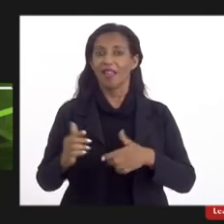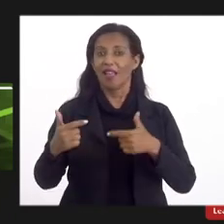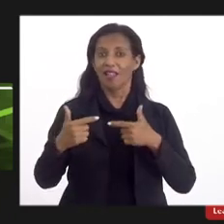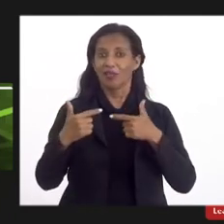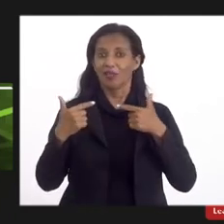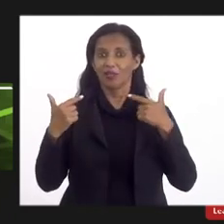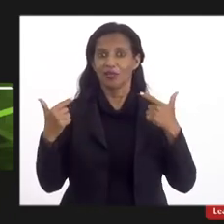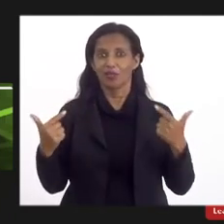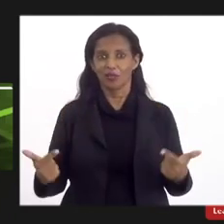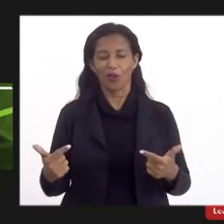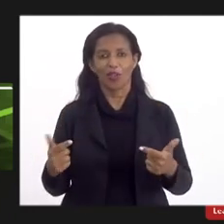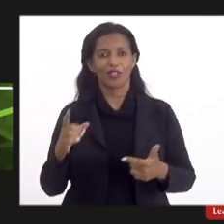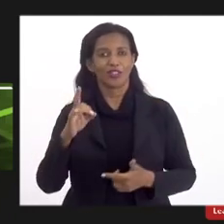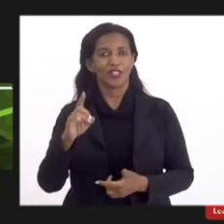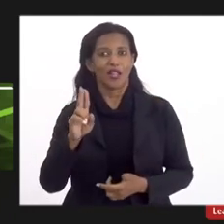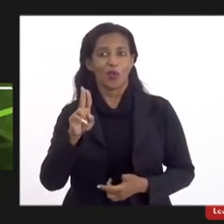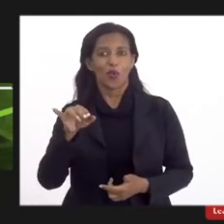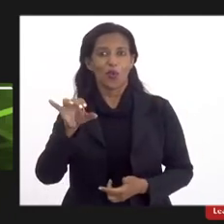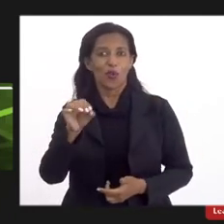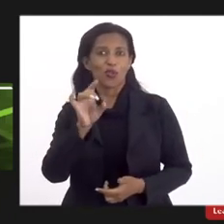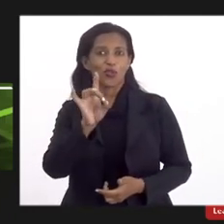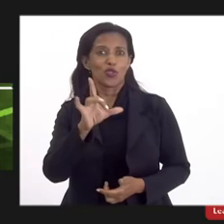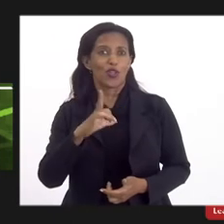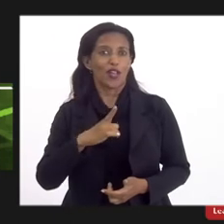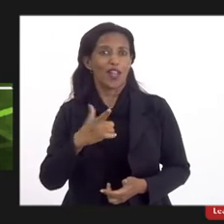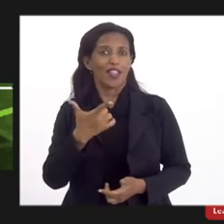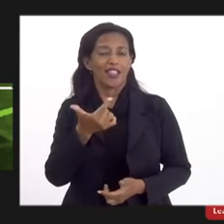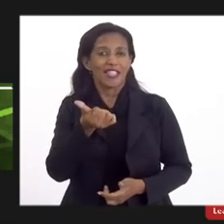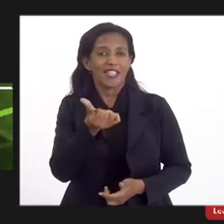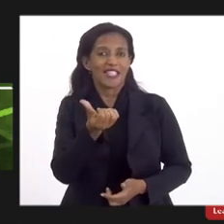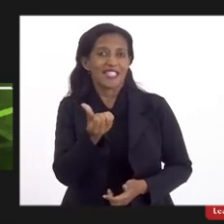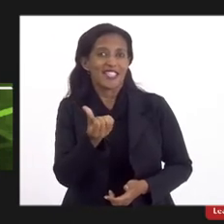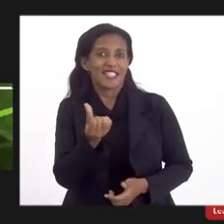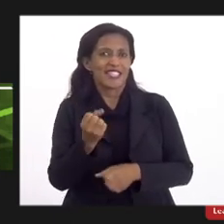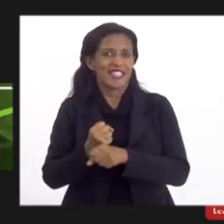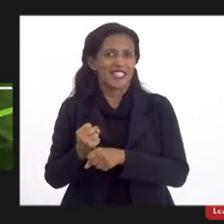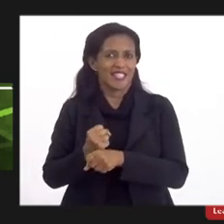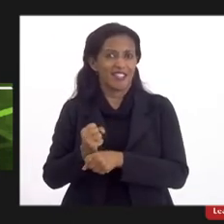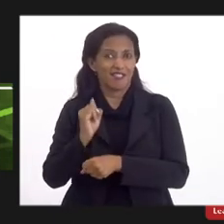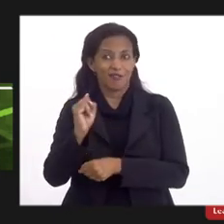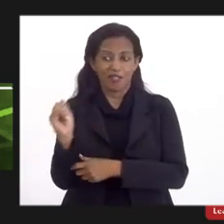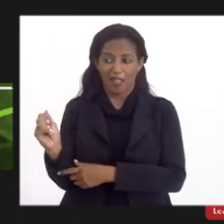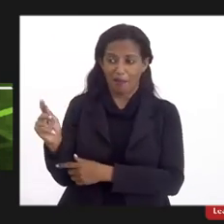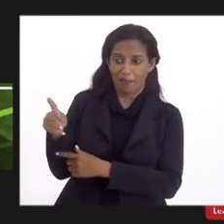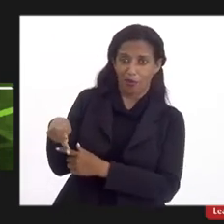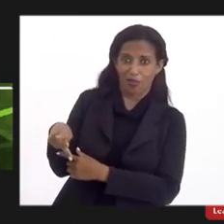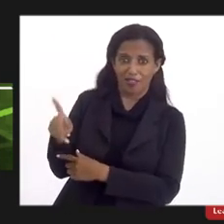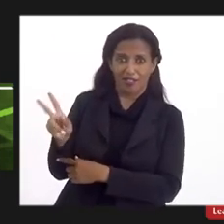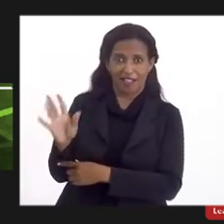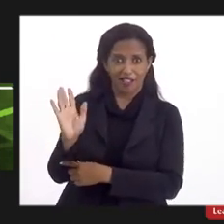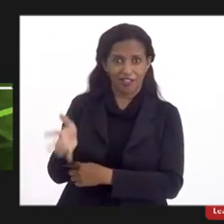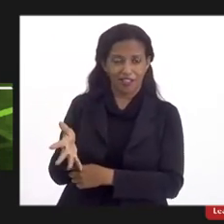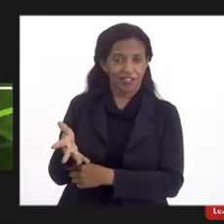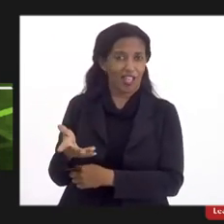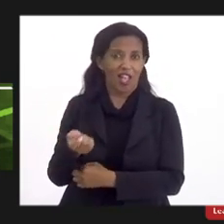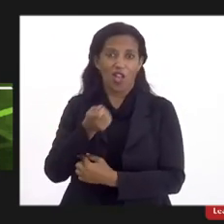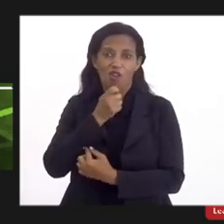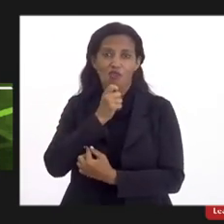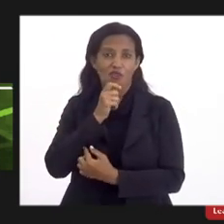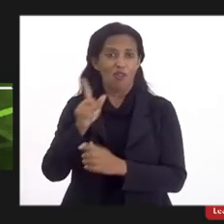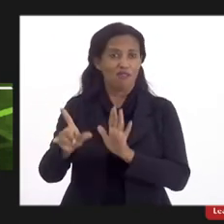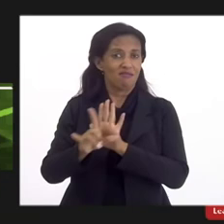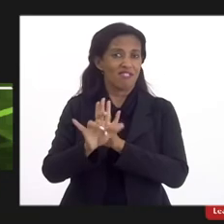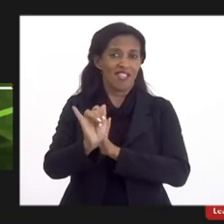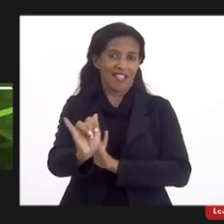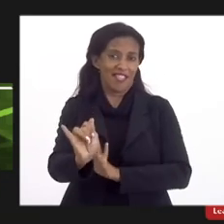UESO só tem 16 anos porque se tivessem vias de aposentar nem poderia ter aposentadoria porque não tem lei